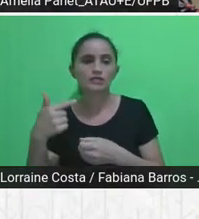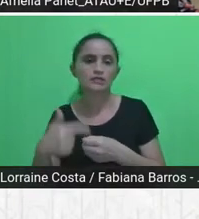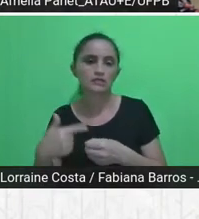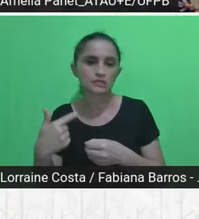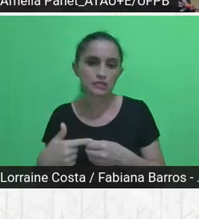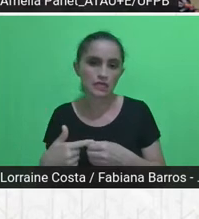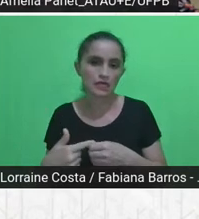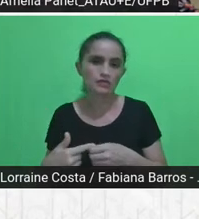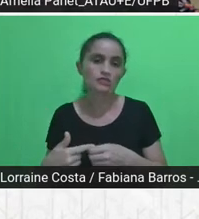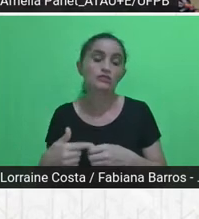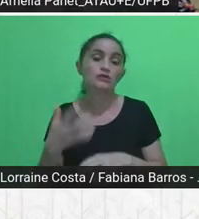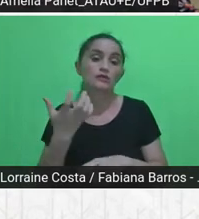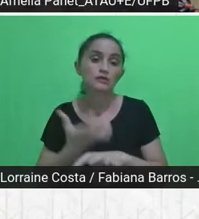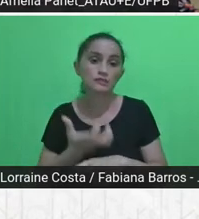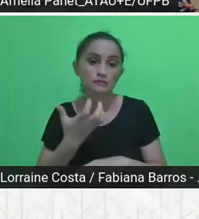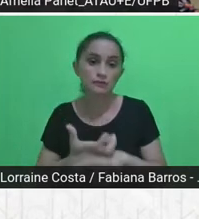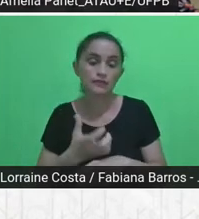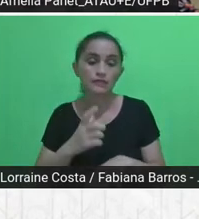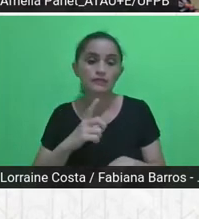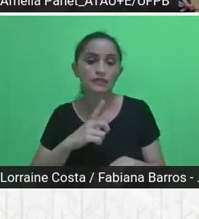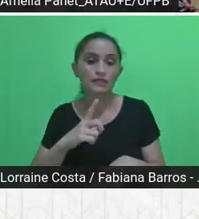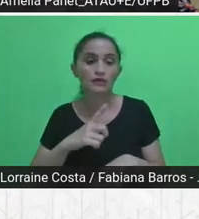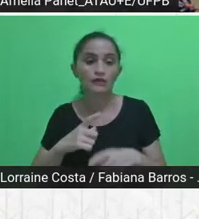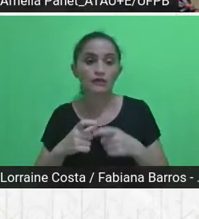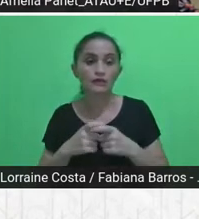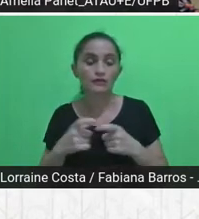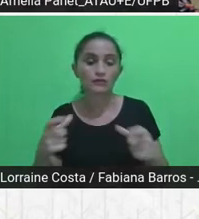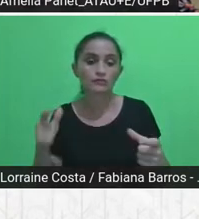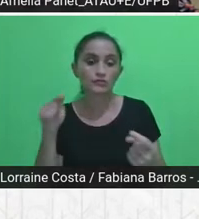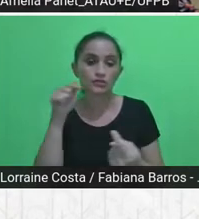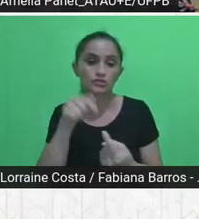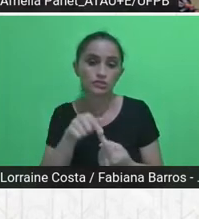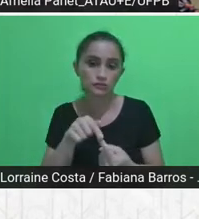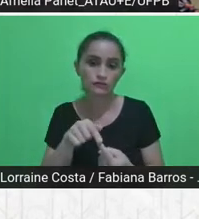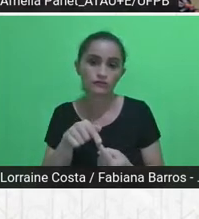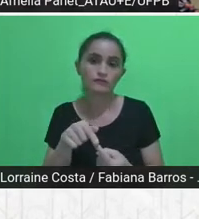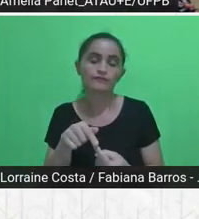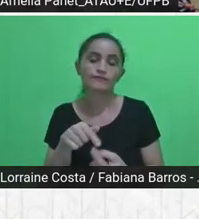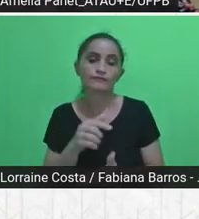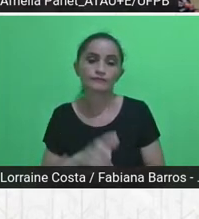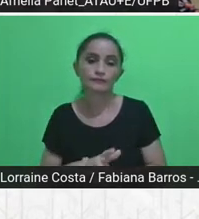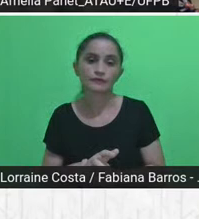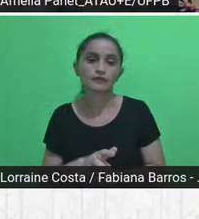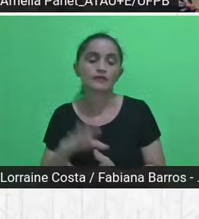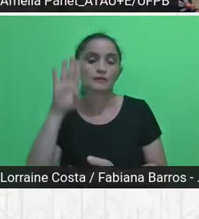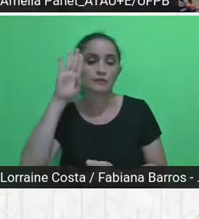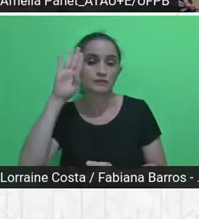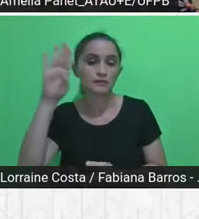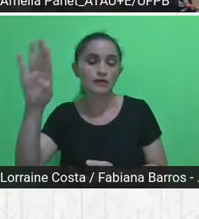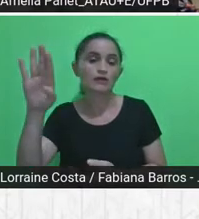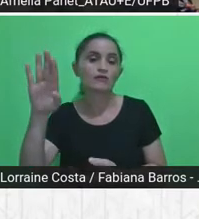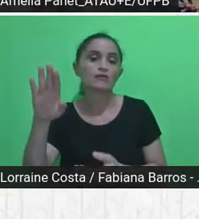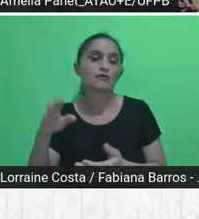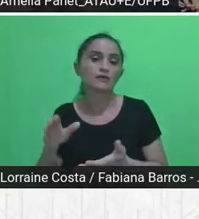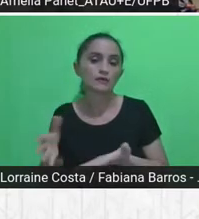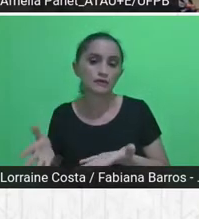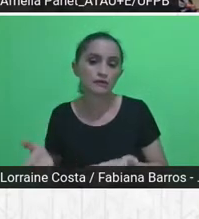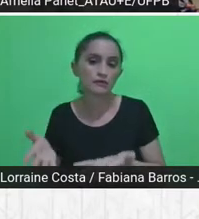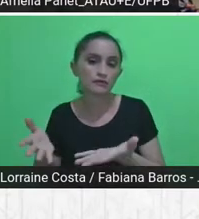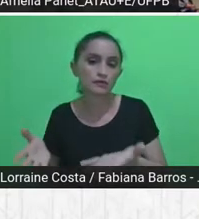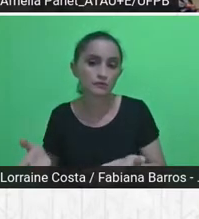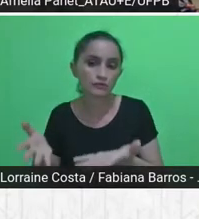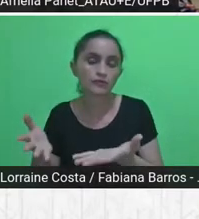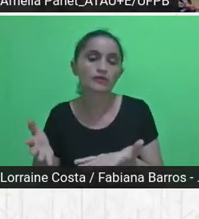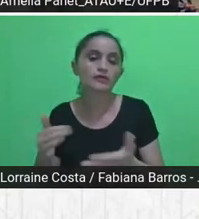vários objetivos, mas era principalmente contribuir com o entendimento do processo de produção do